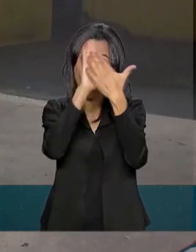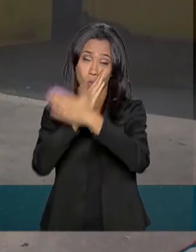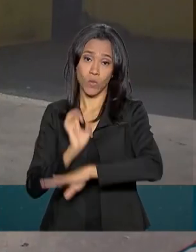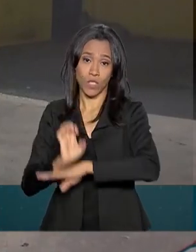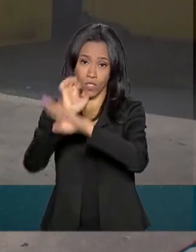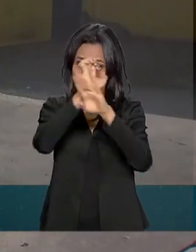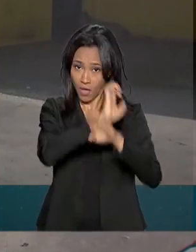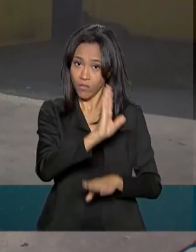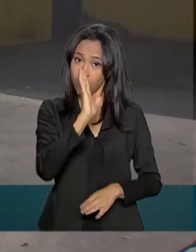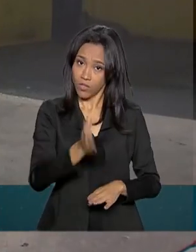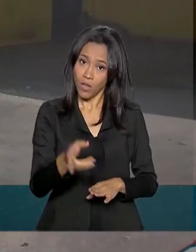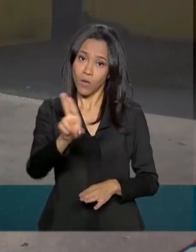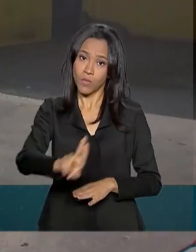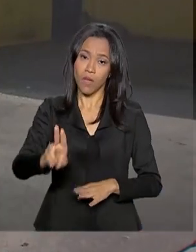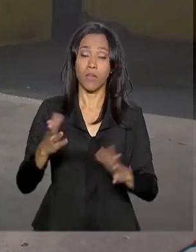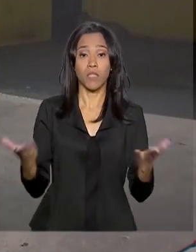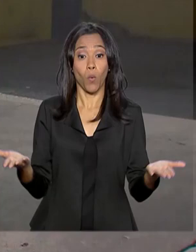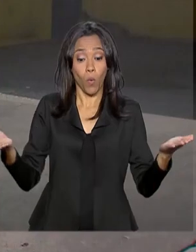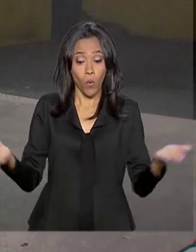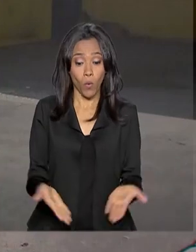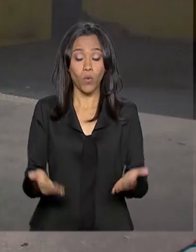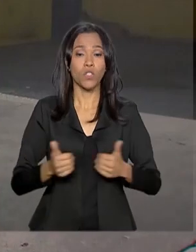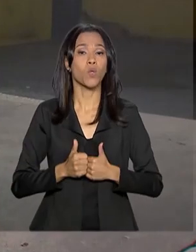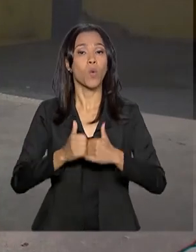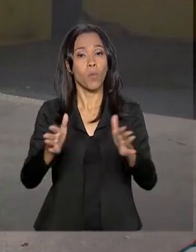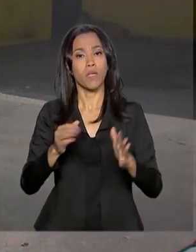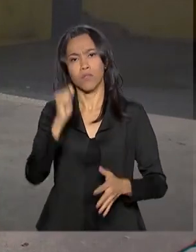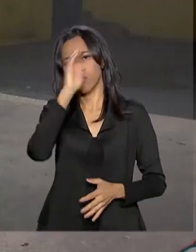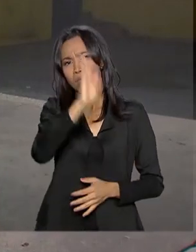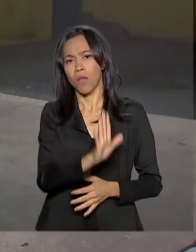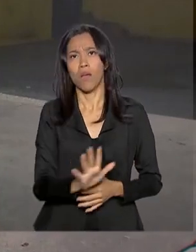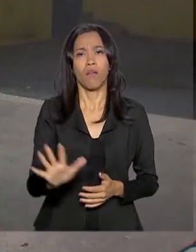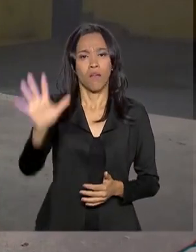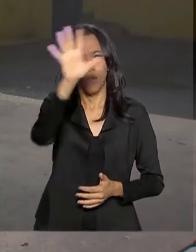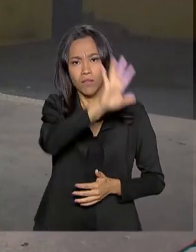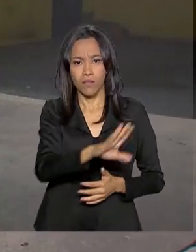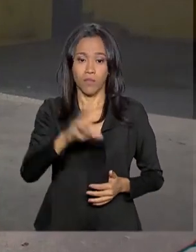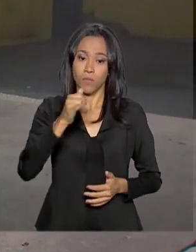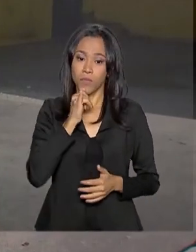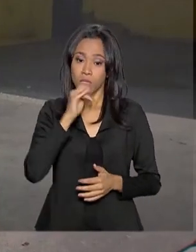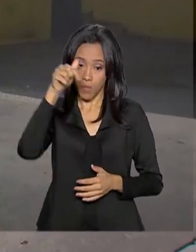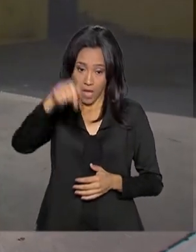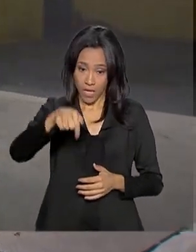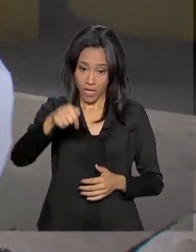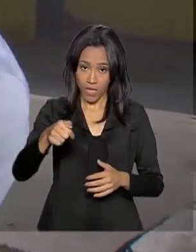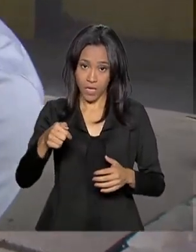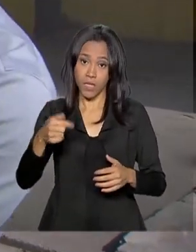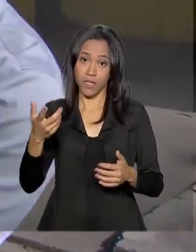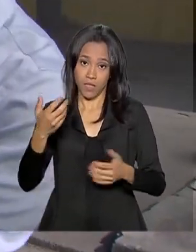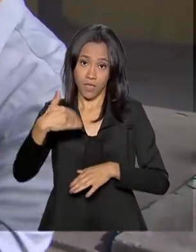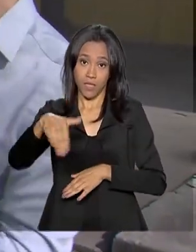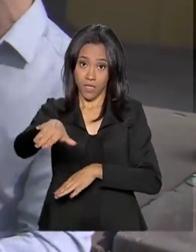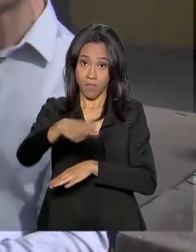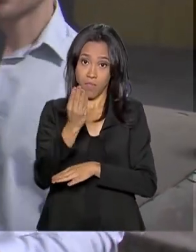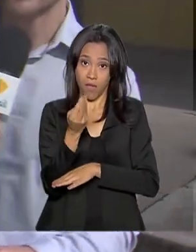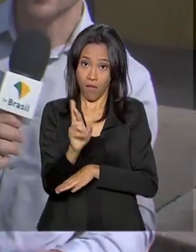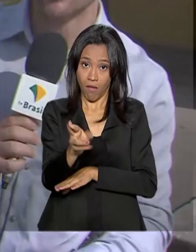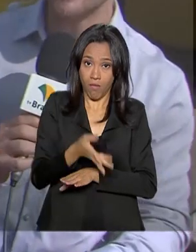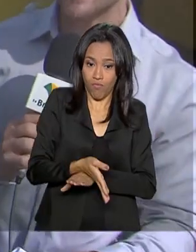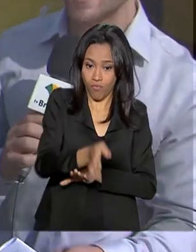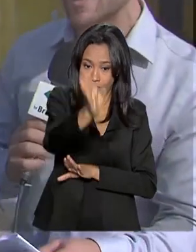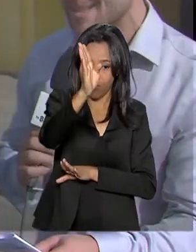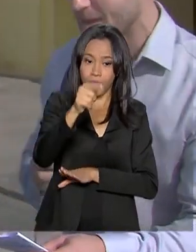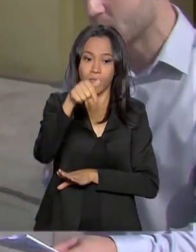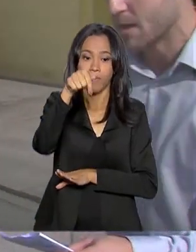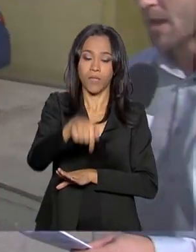partir de hoje já passa a ser usado em todo o país. Inclusive, aqui na rodovia Regis Bittencourt, aqui em São Paulo, é realizada agora